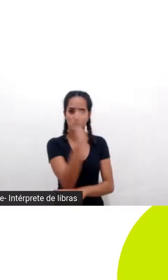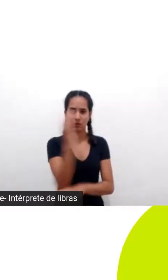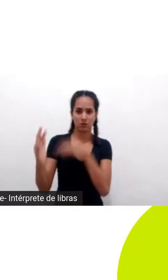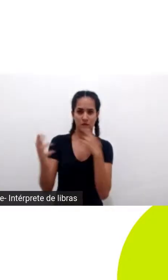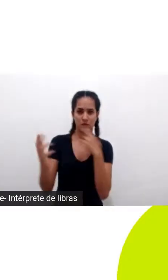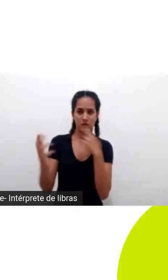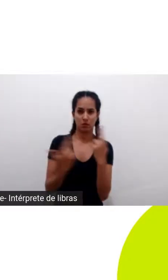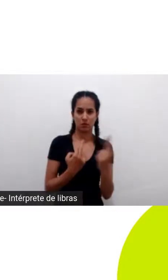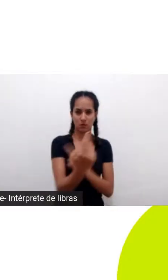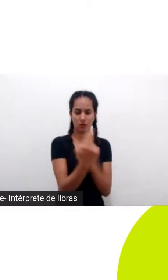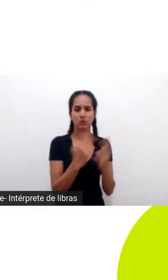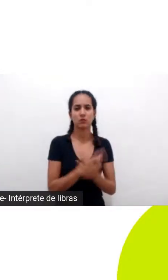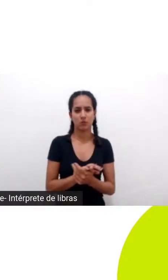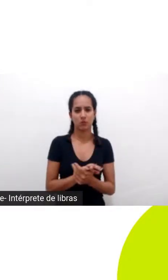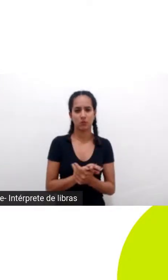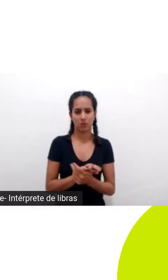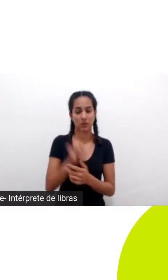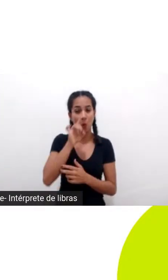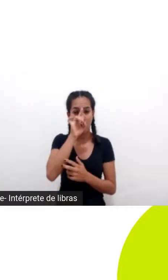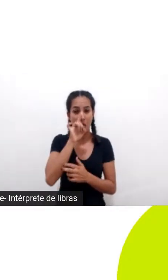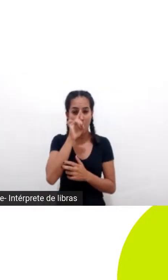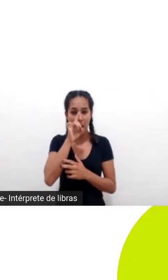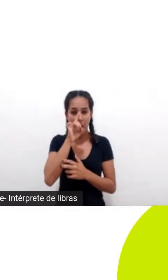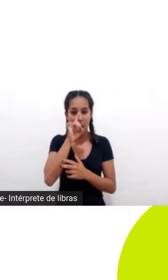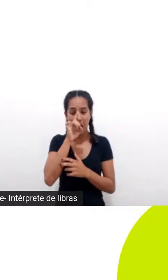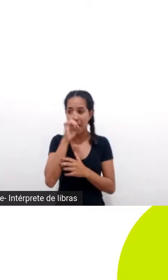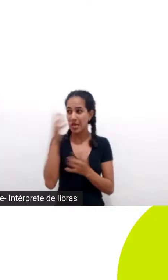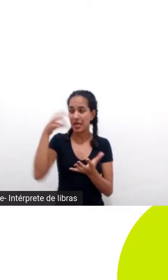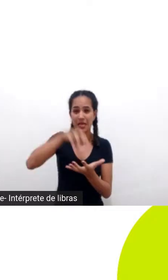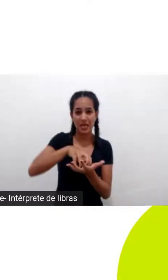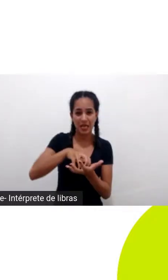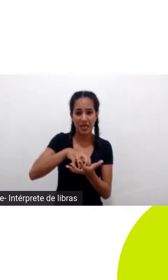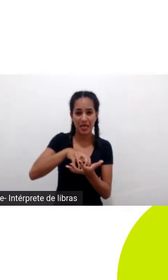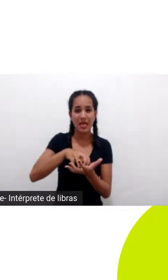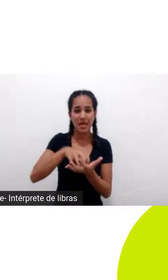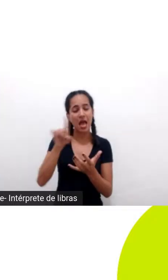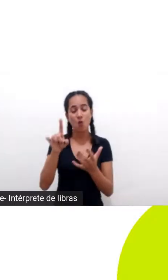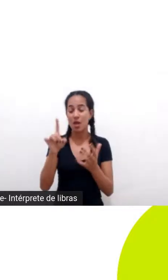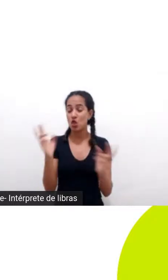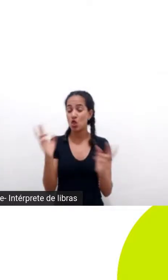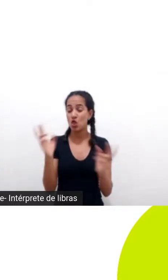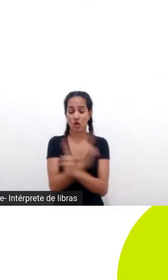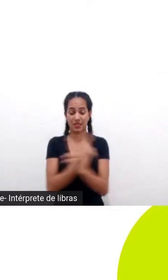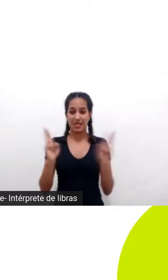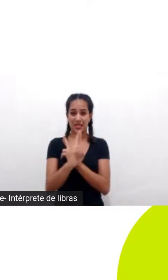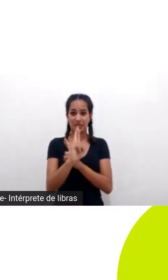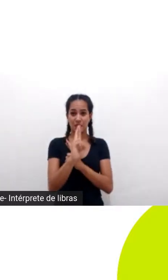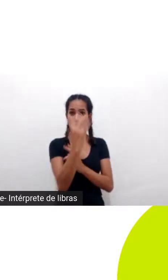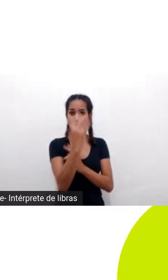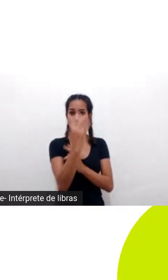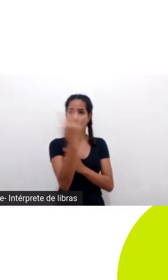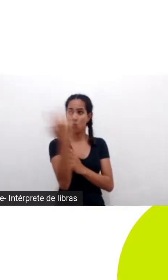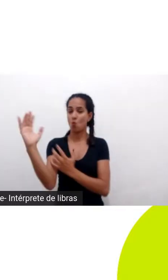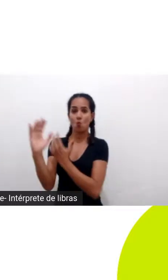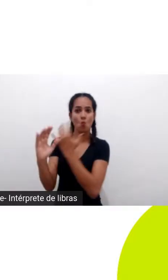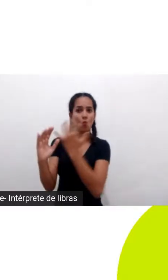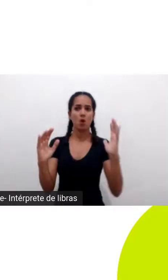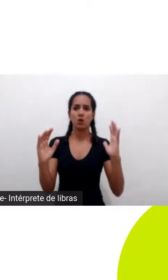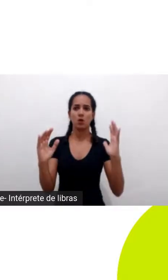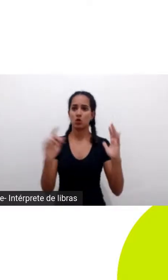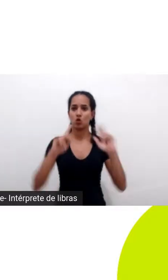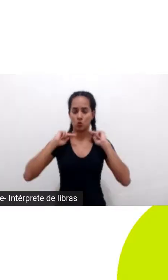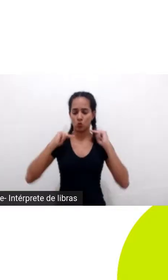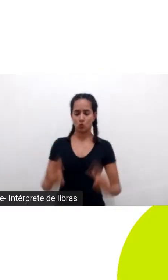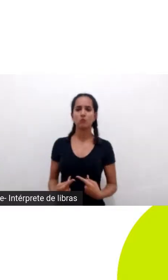o cerne da crise climática está na nossa relação com o resto da natureza e eu falo o resto da natureza porque isso é muito importante a